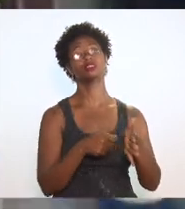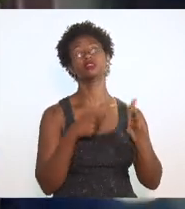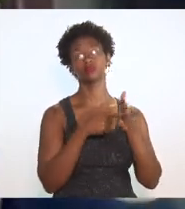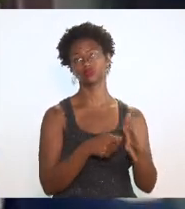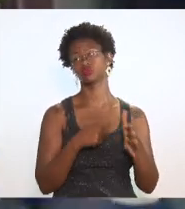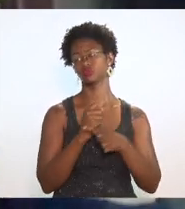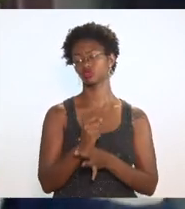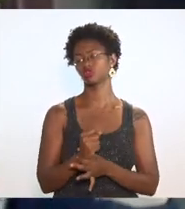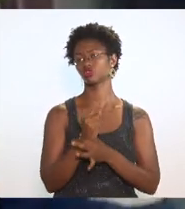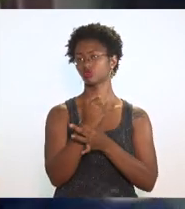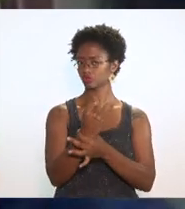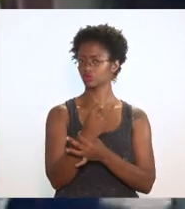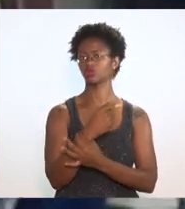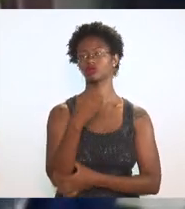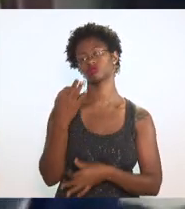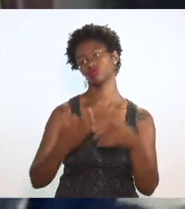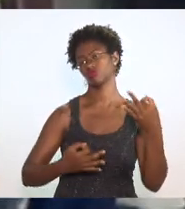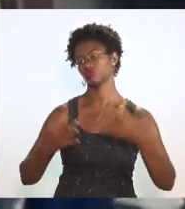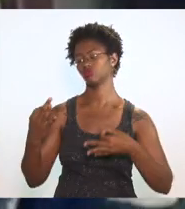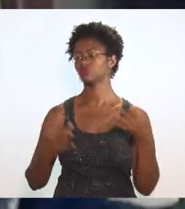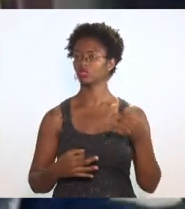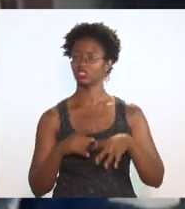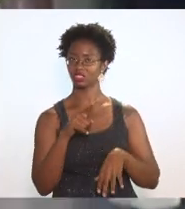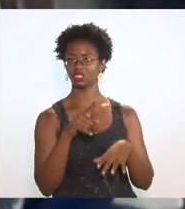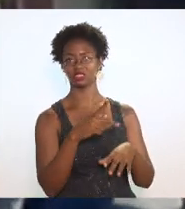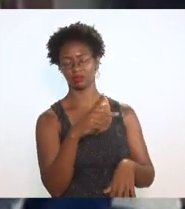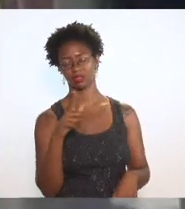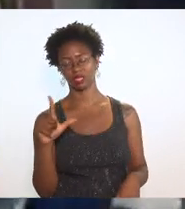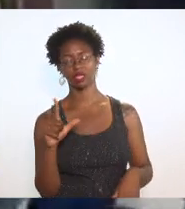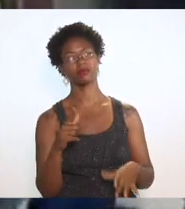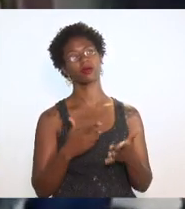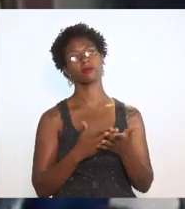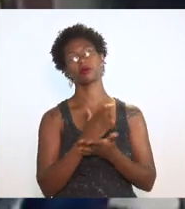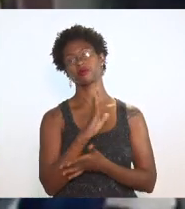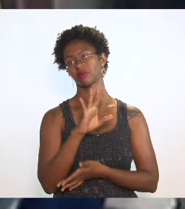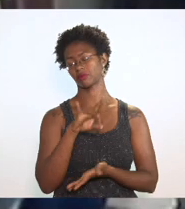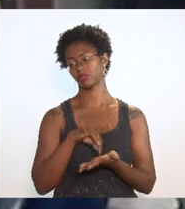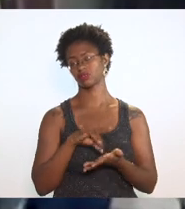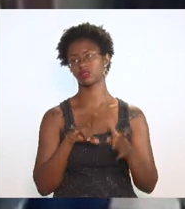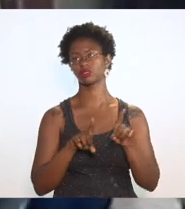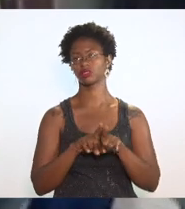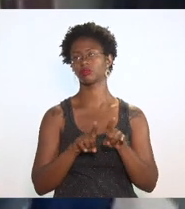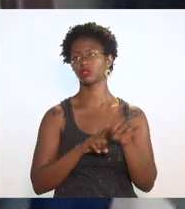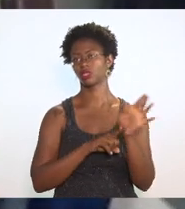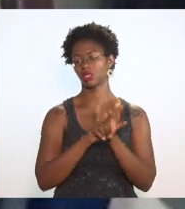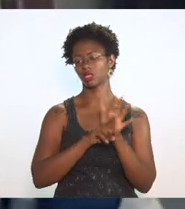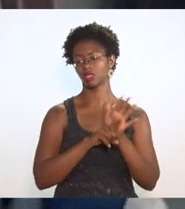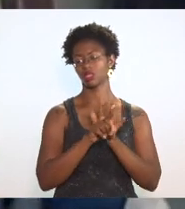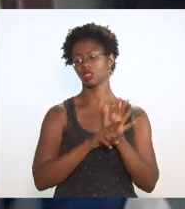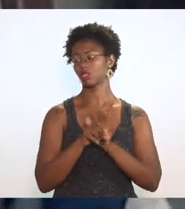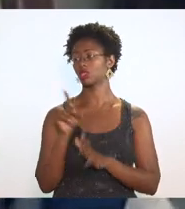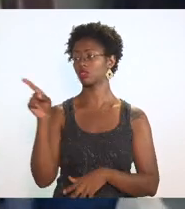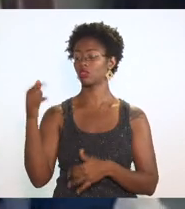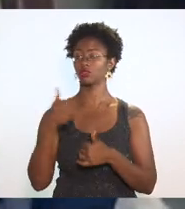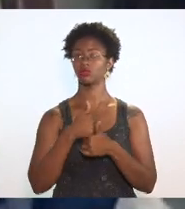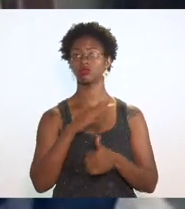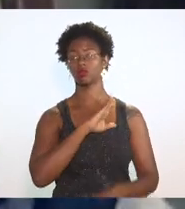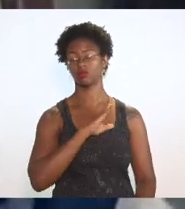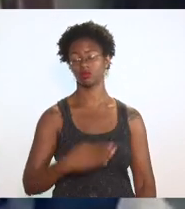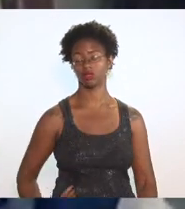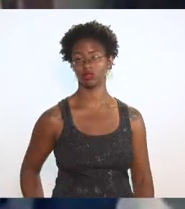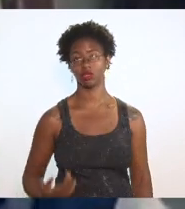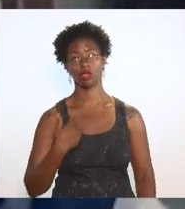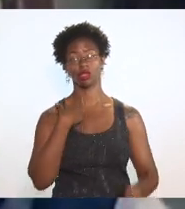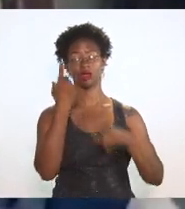perante o poder judiciário e e até também no exame prévio de sanção do governador né me preocupa